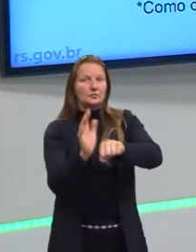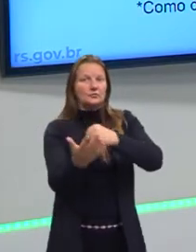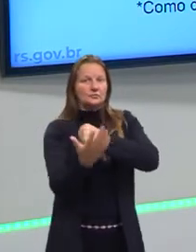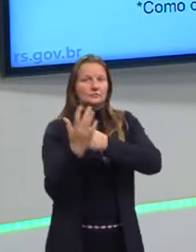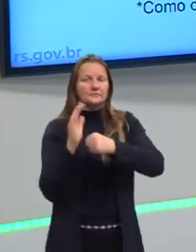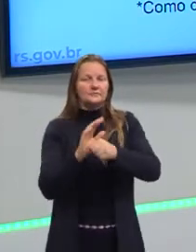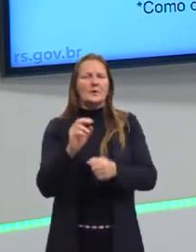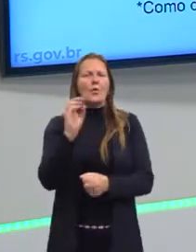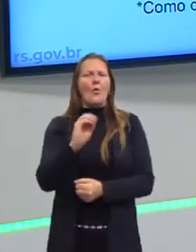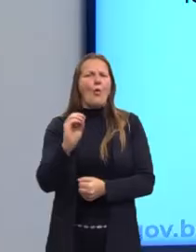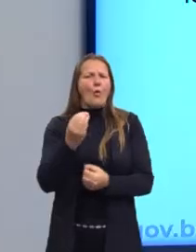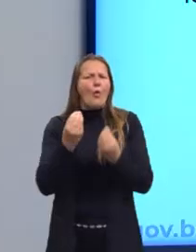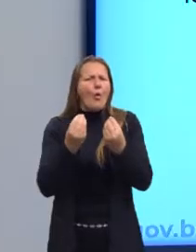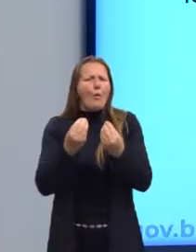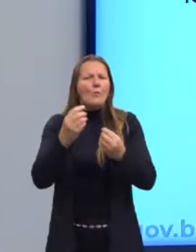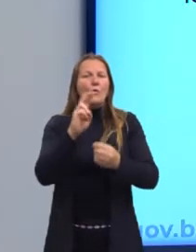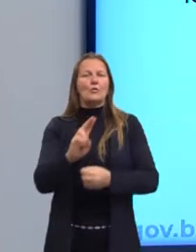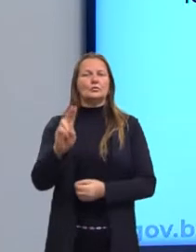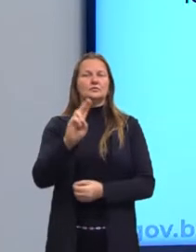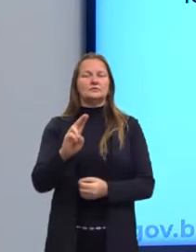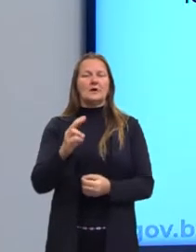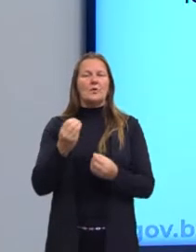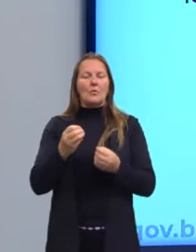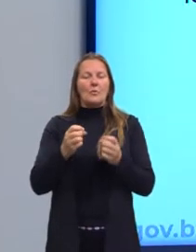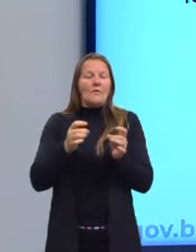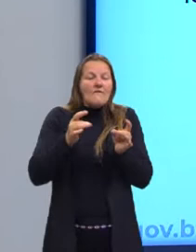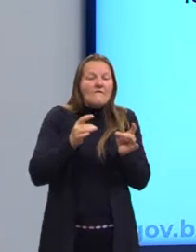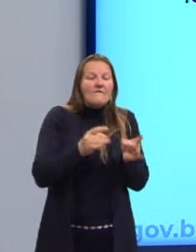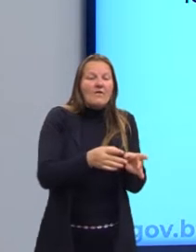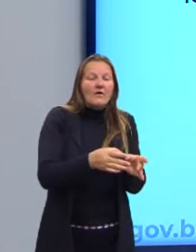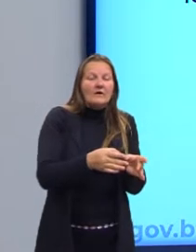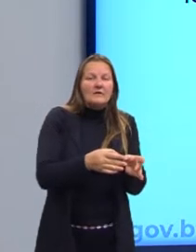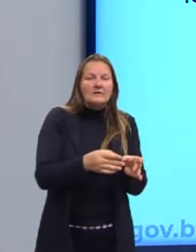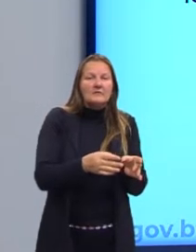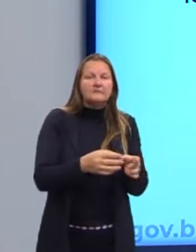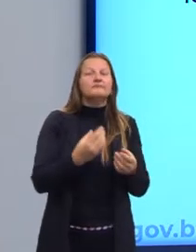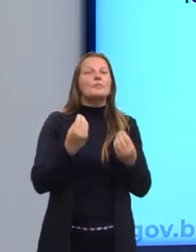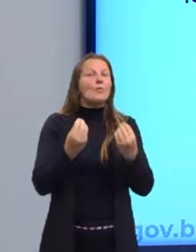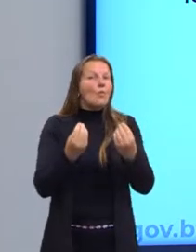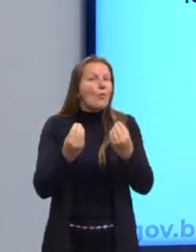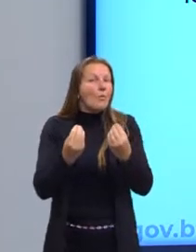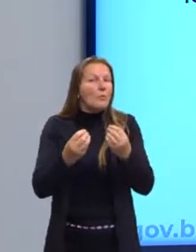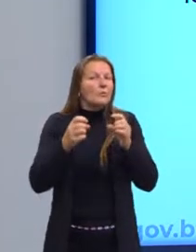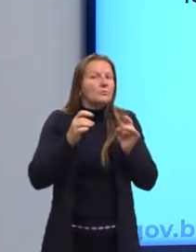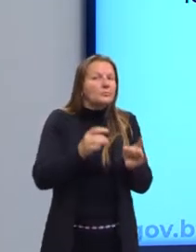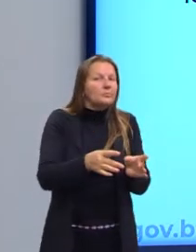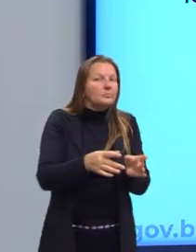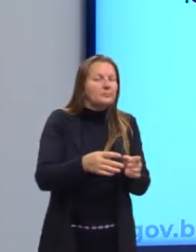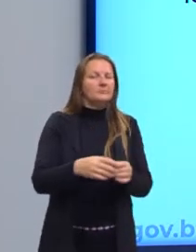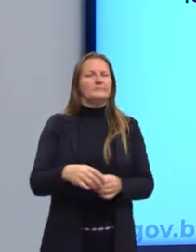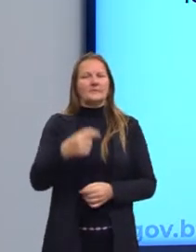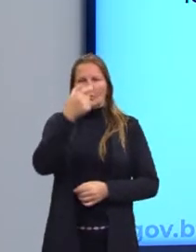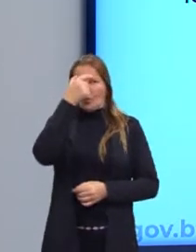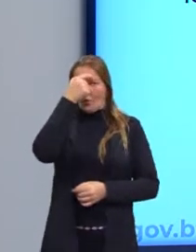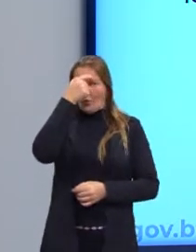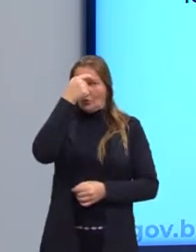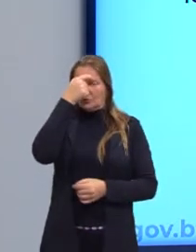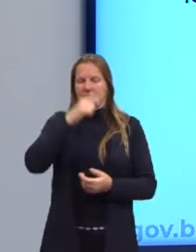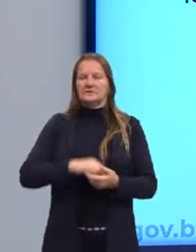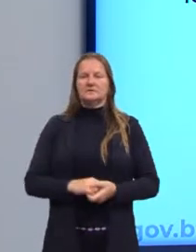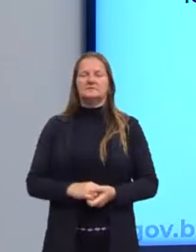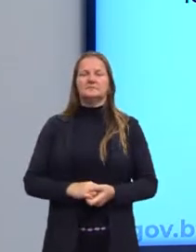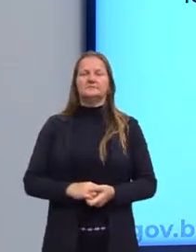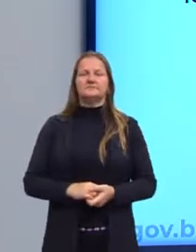usar e como descartar a questão do consumo consciente. As pessoas, enfim,